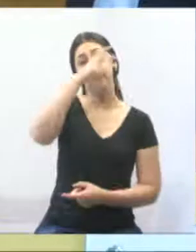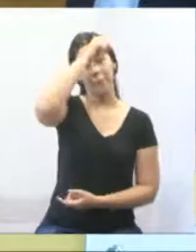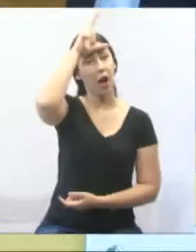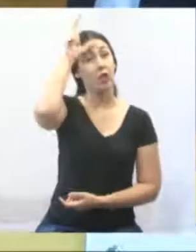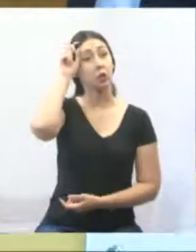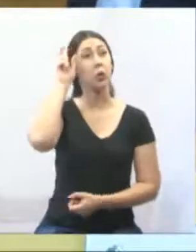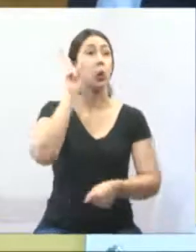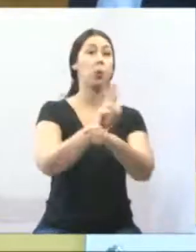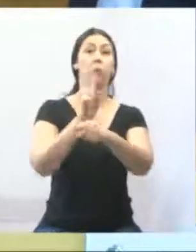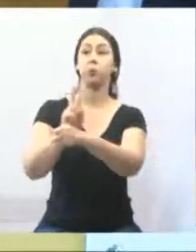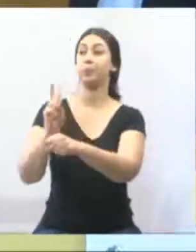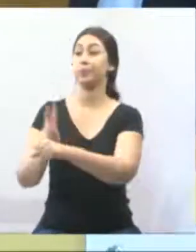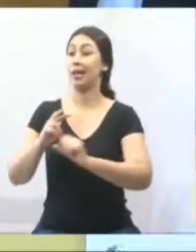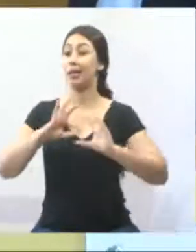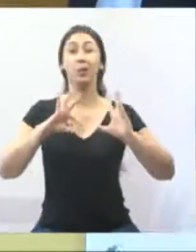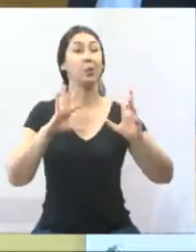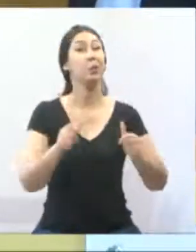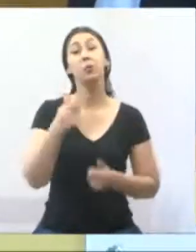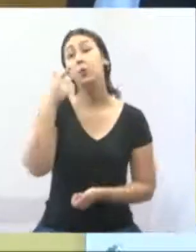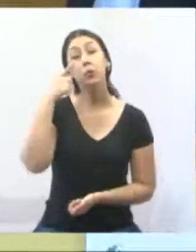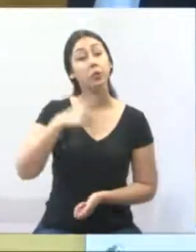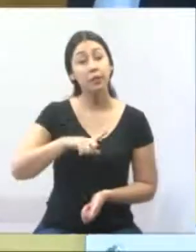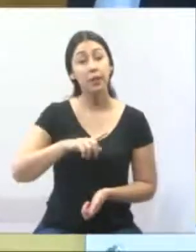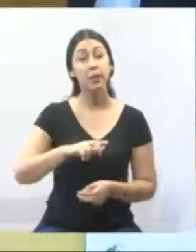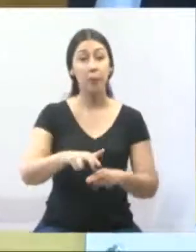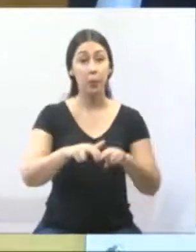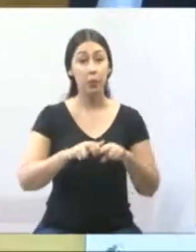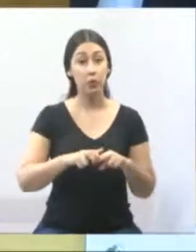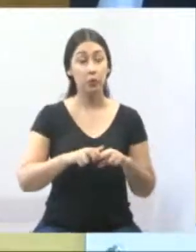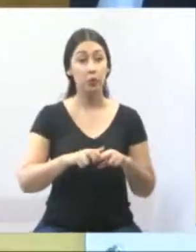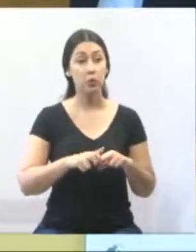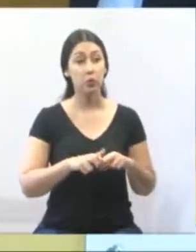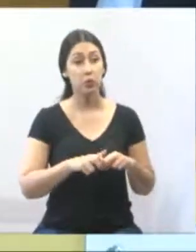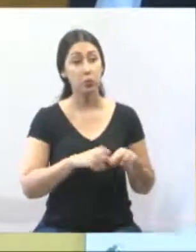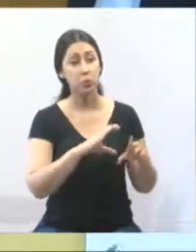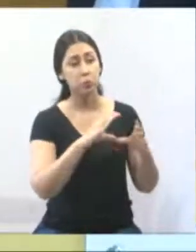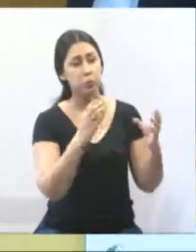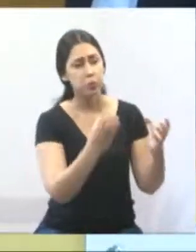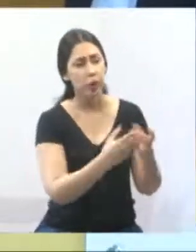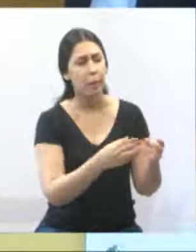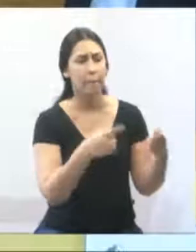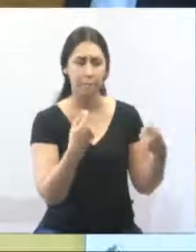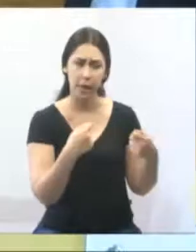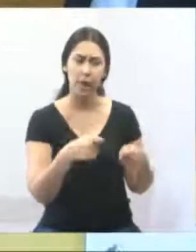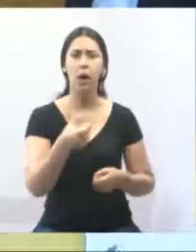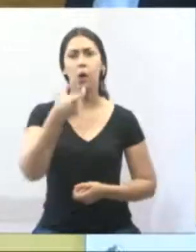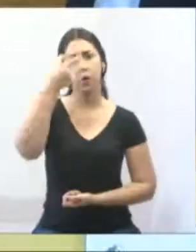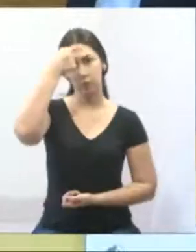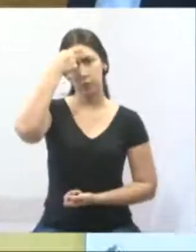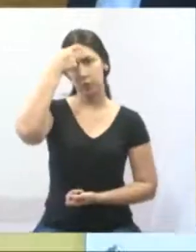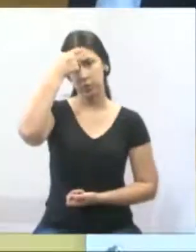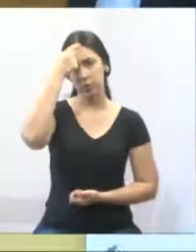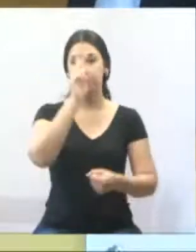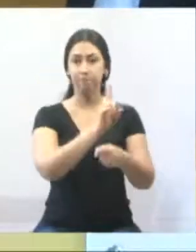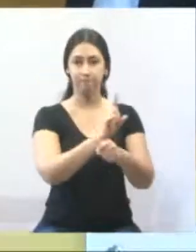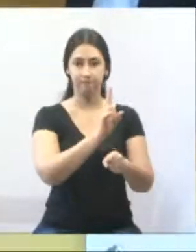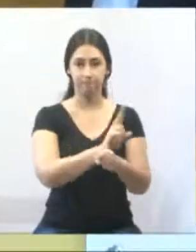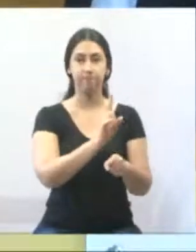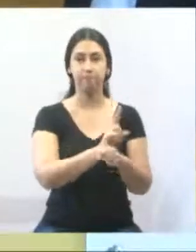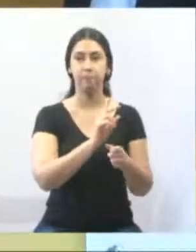cuidar de todos os campos, então a comunidade tem que ter um pouquinho mais de consciência e cuidar.